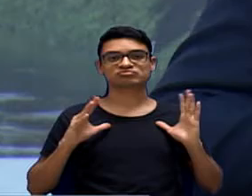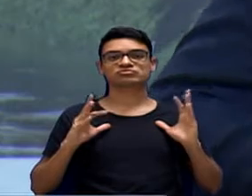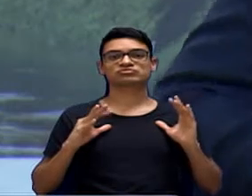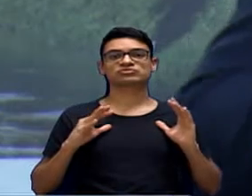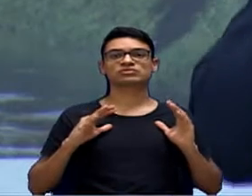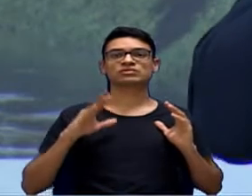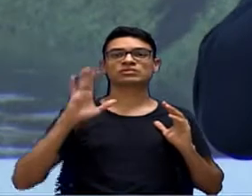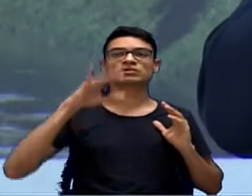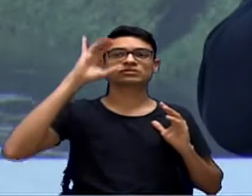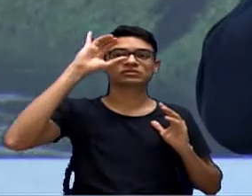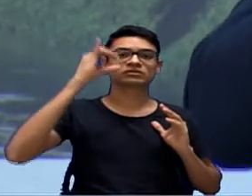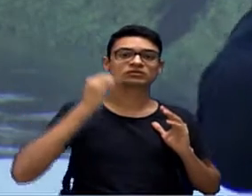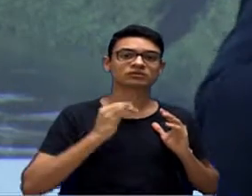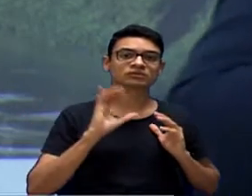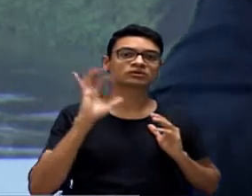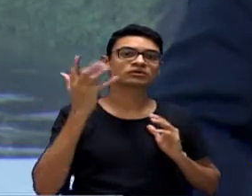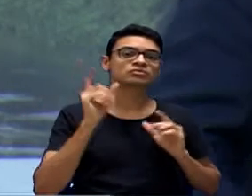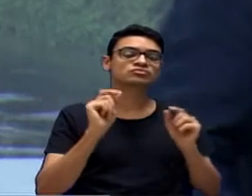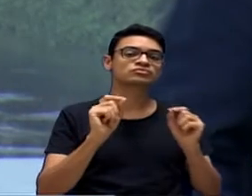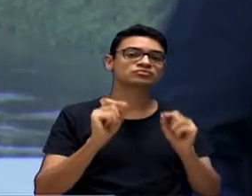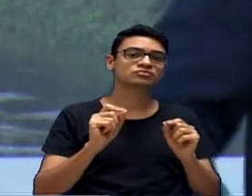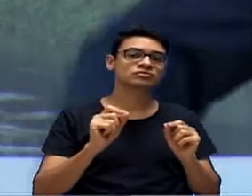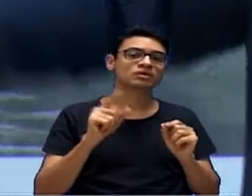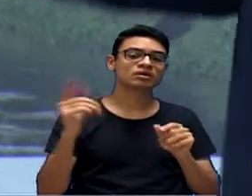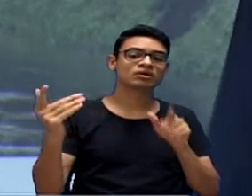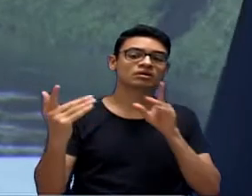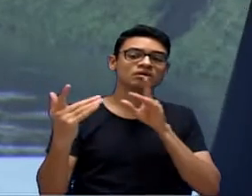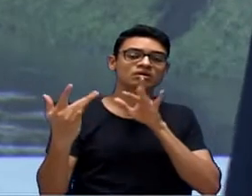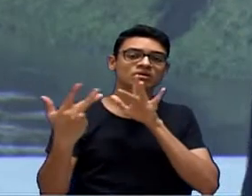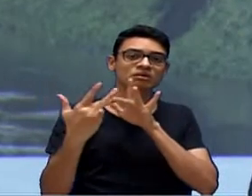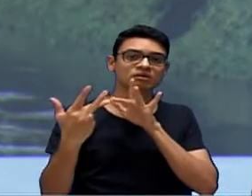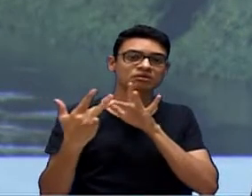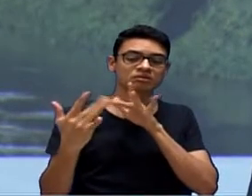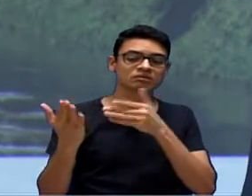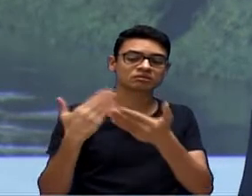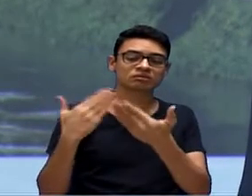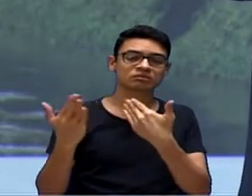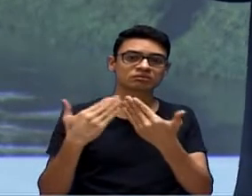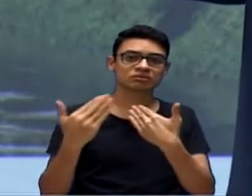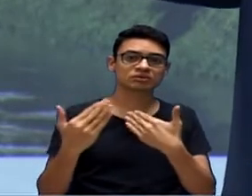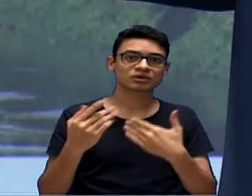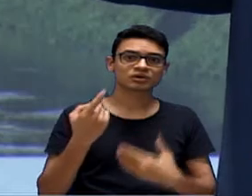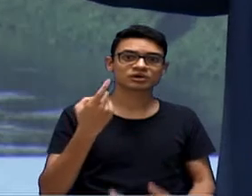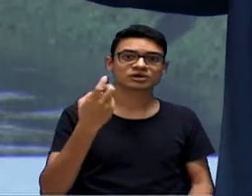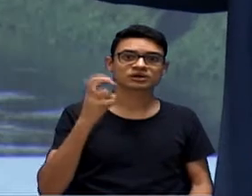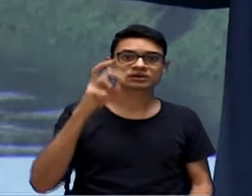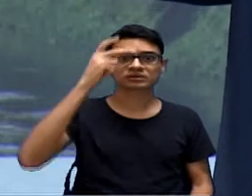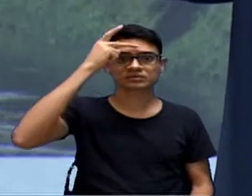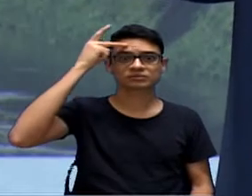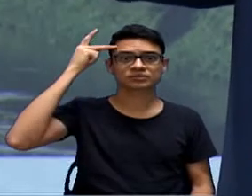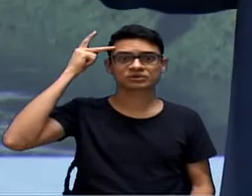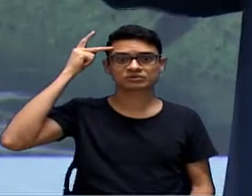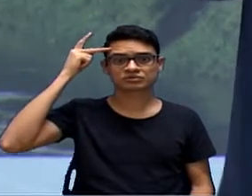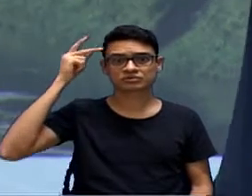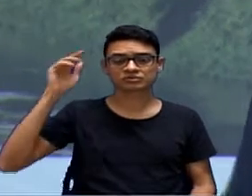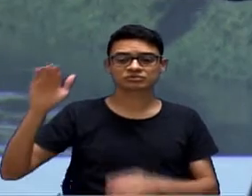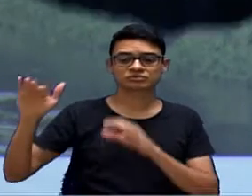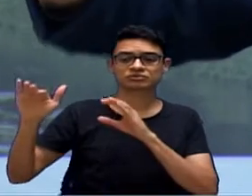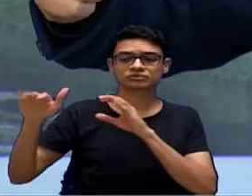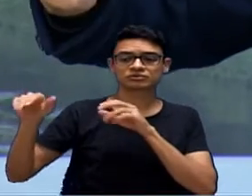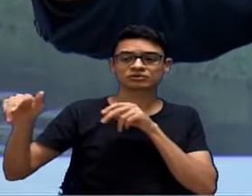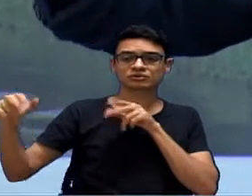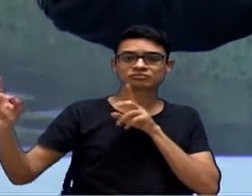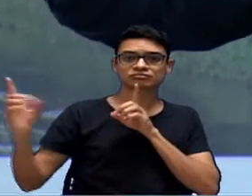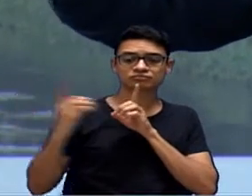Yara? A vereadora Yara estava falando comigo. Só essa semana passada, eu recebi mais de 15 pessoas, crianças